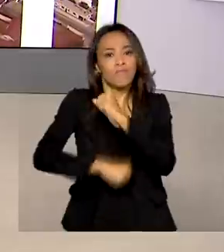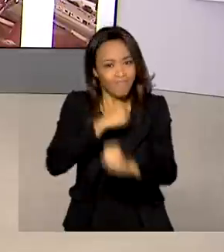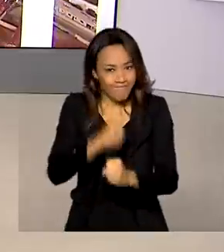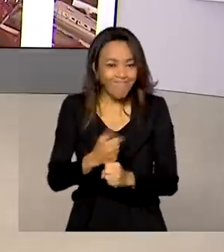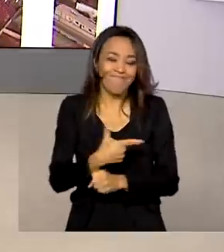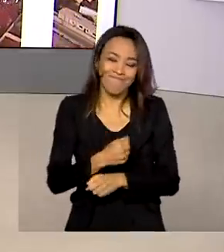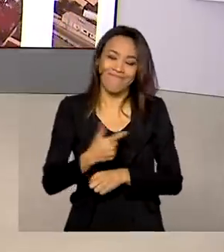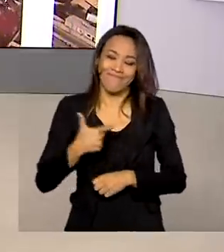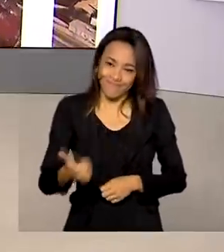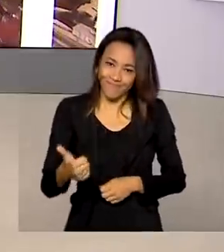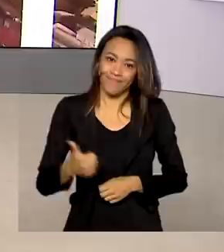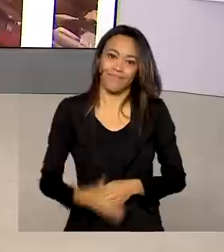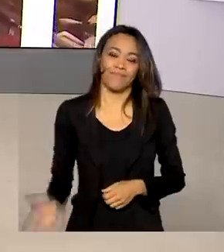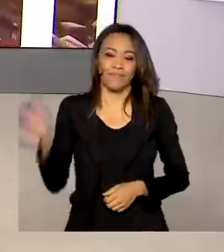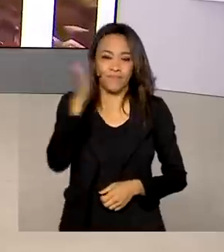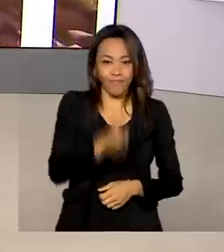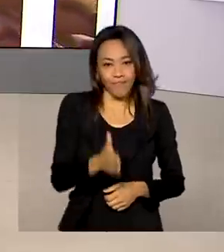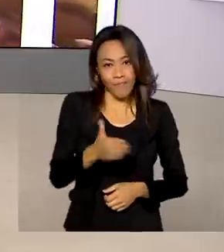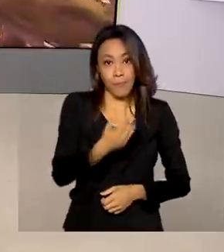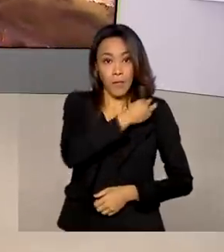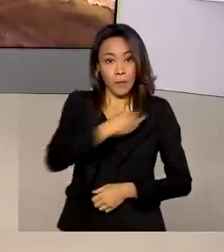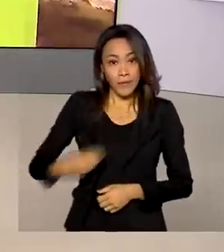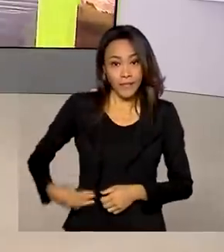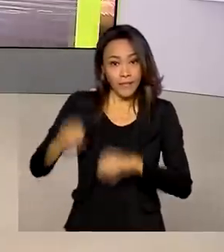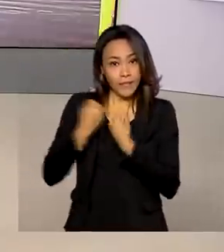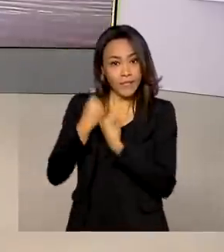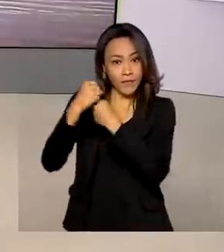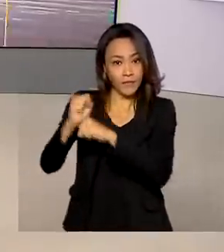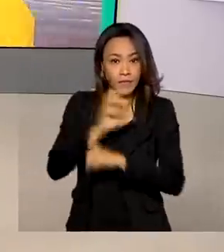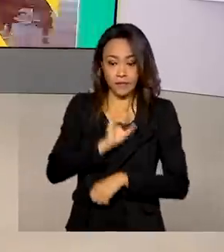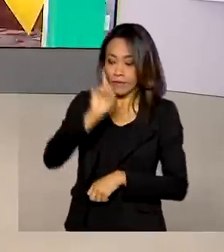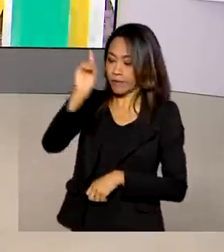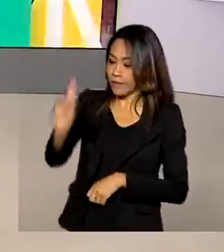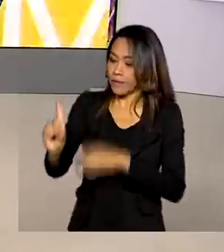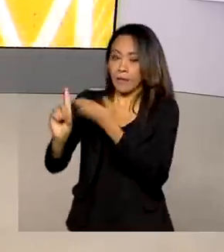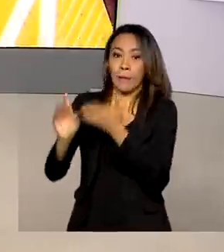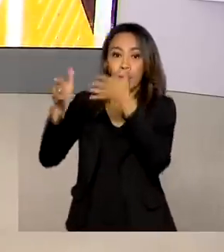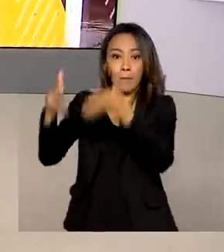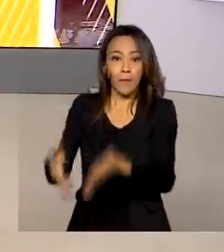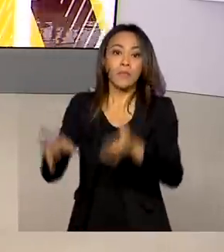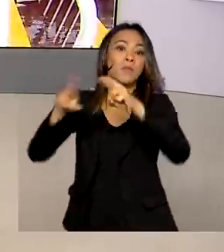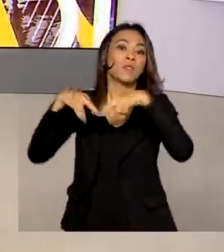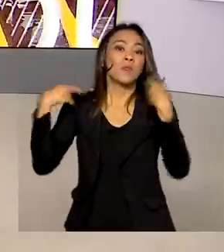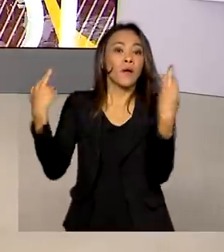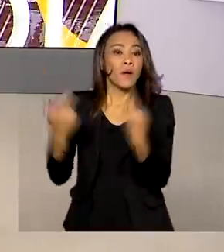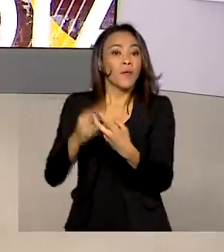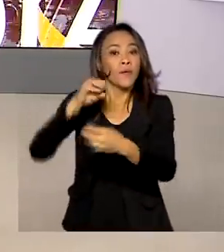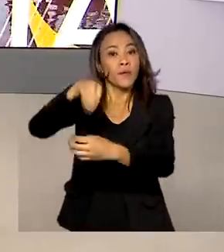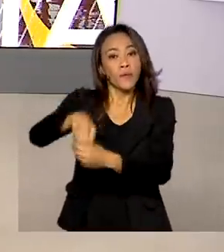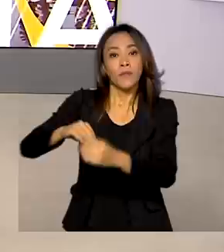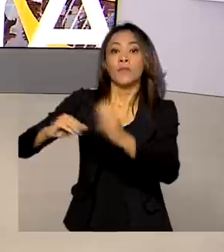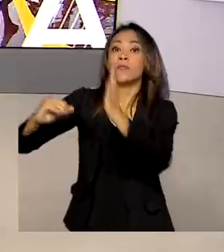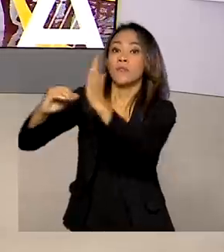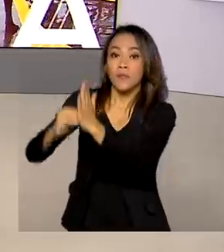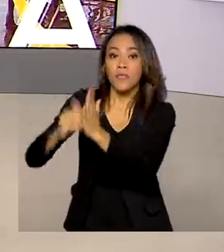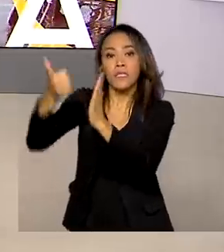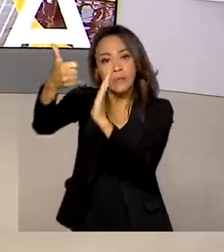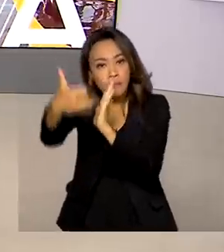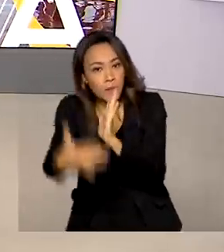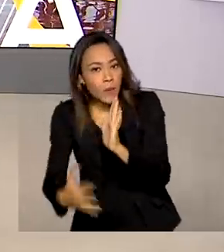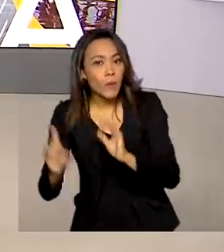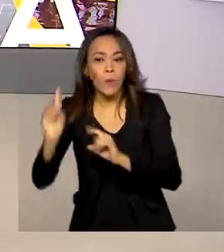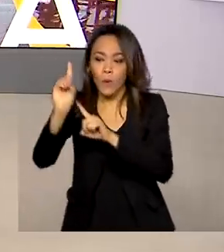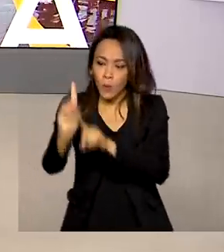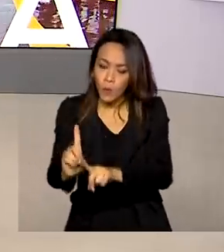O ministro da Defesa, Braga Neto, participou de audiência pública no Senado e reforçou o papel constitucional das